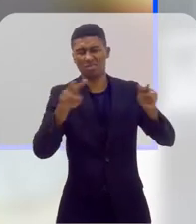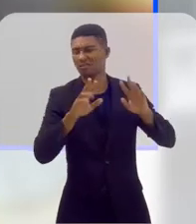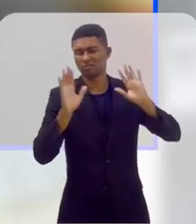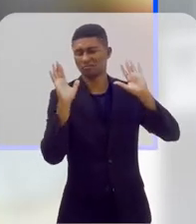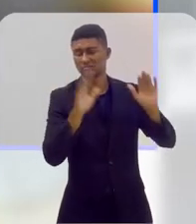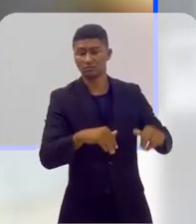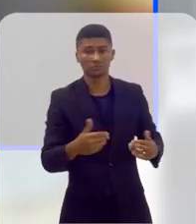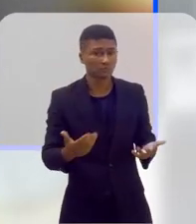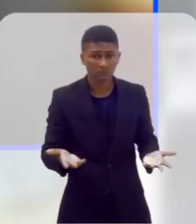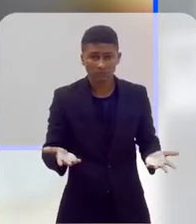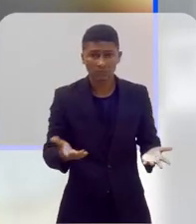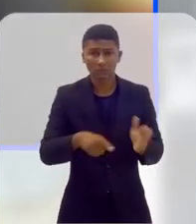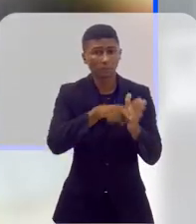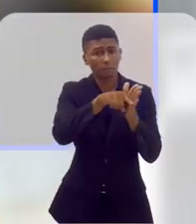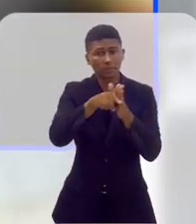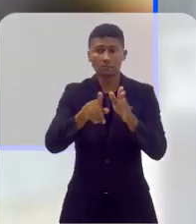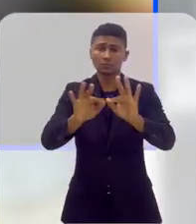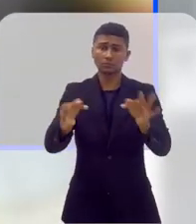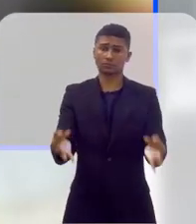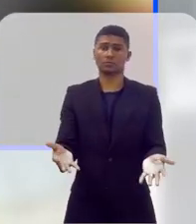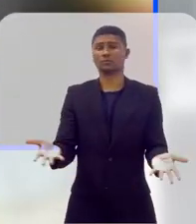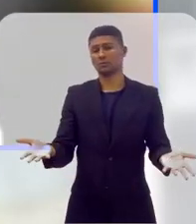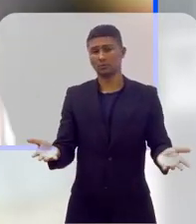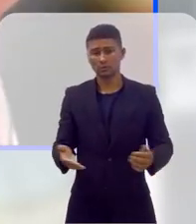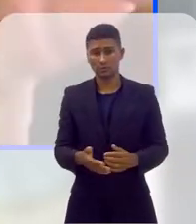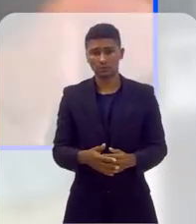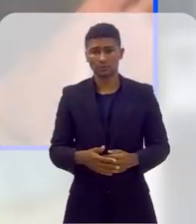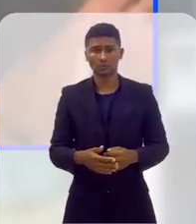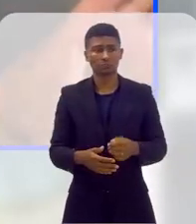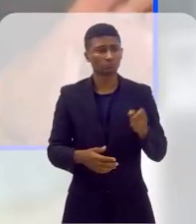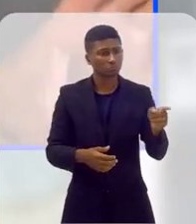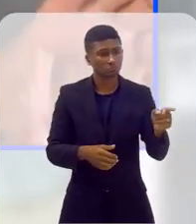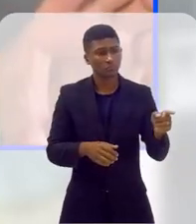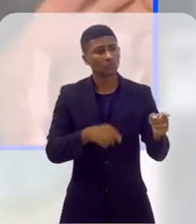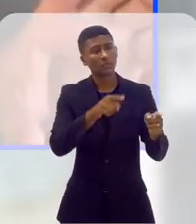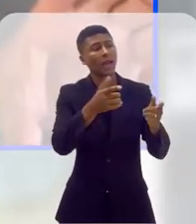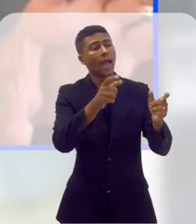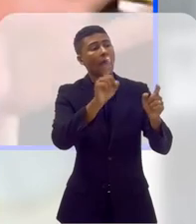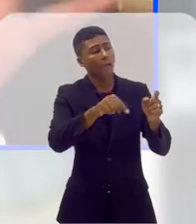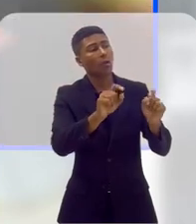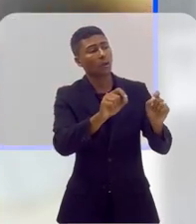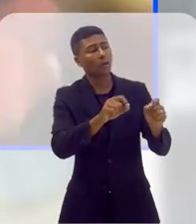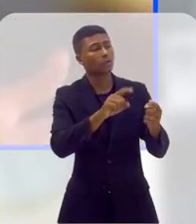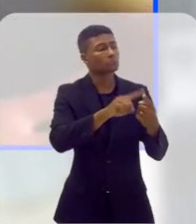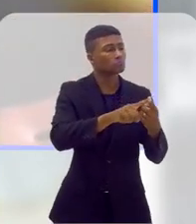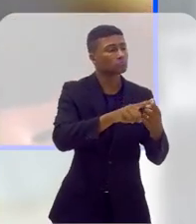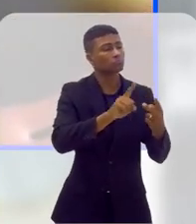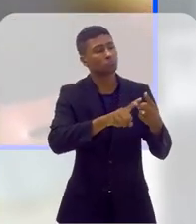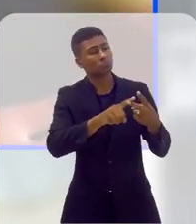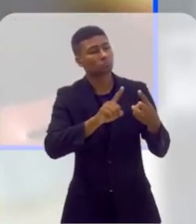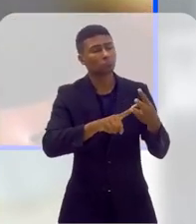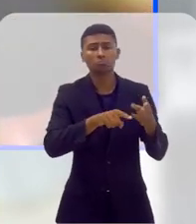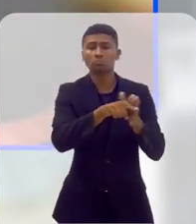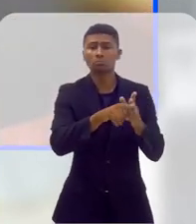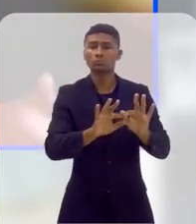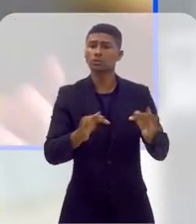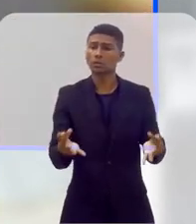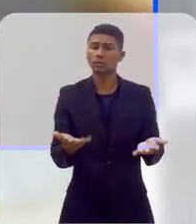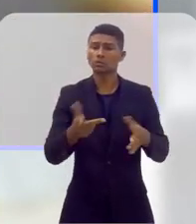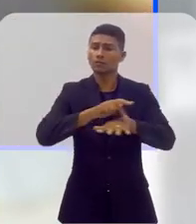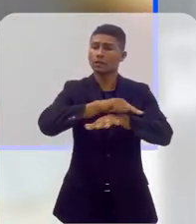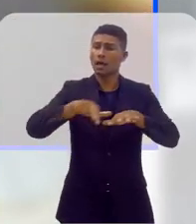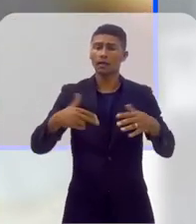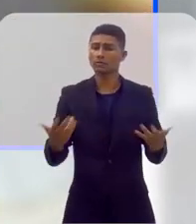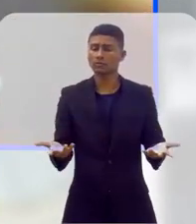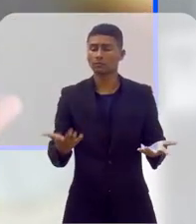pesquisa, ela é de alguma maneira assim muito simplória. Ou você é isso, ou você é aquilo. E nós vivemos uma diversidade. O